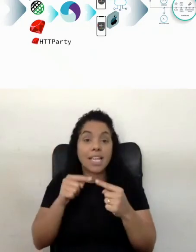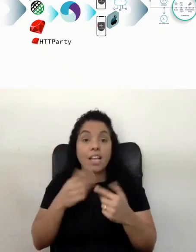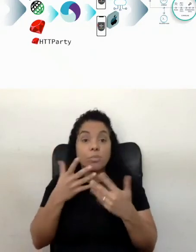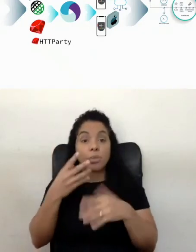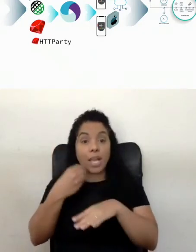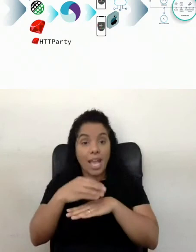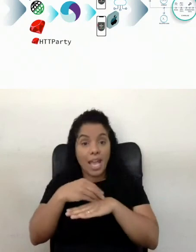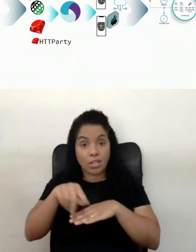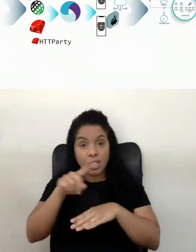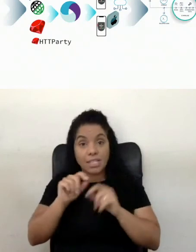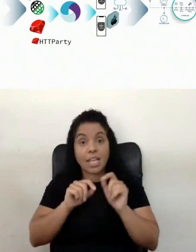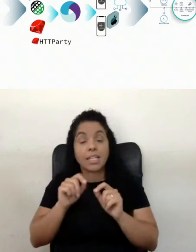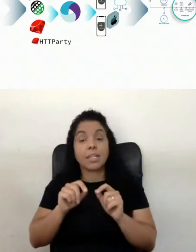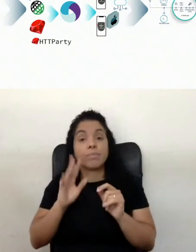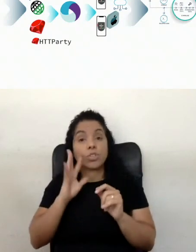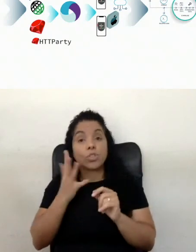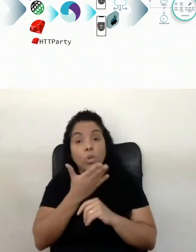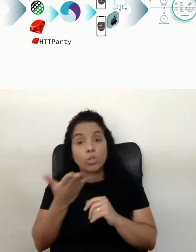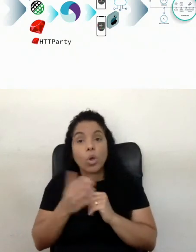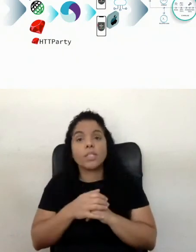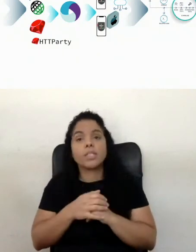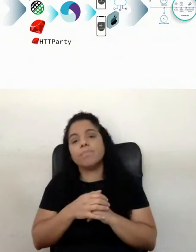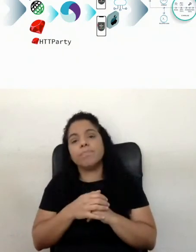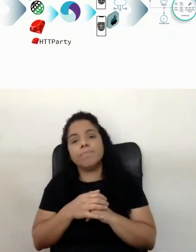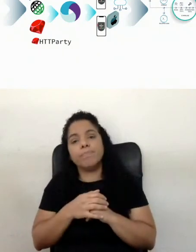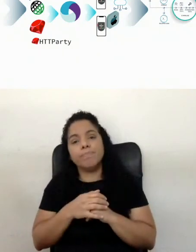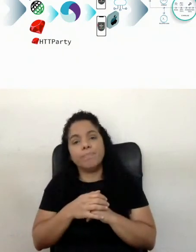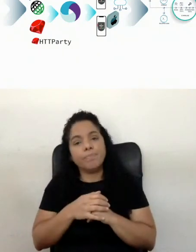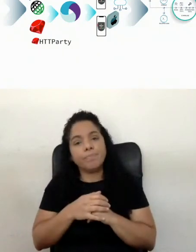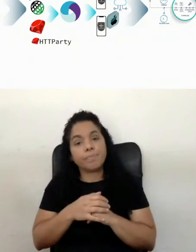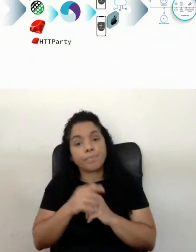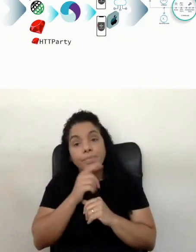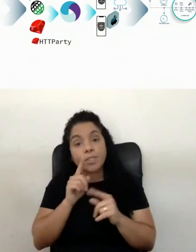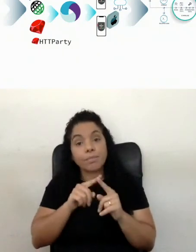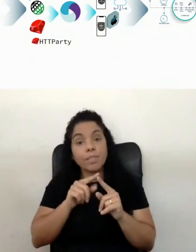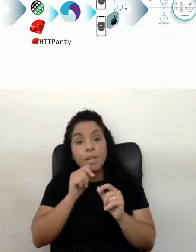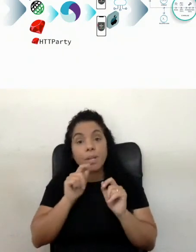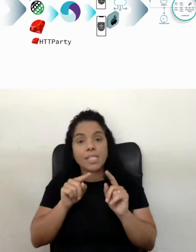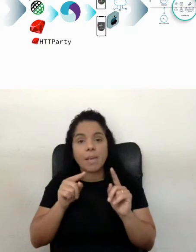trazer é que soluções de hack, por exemplo,